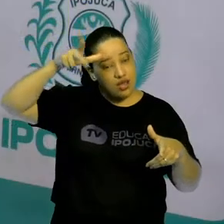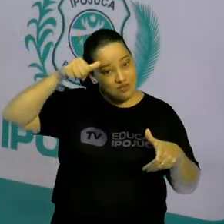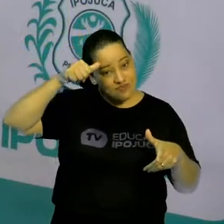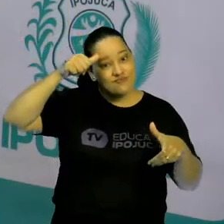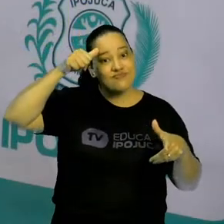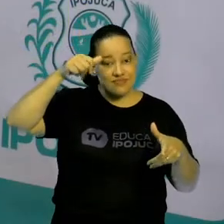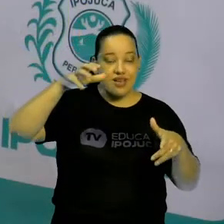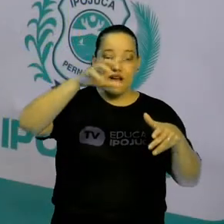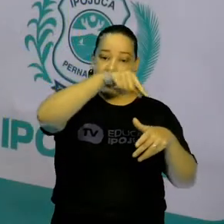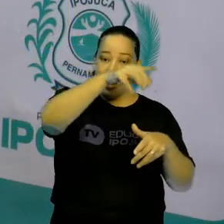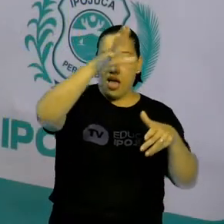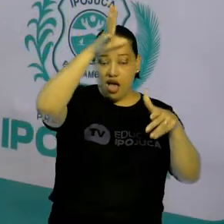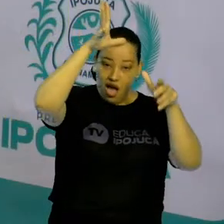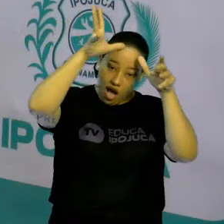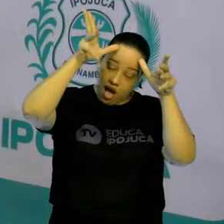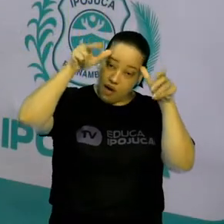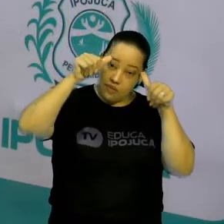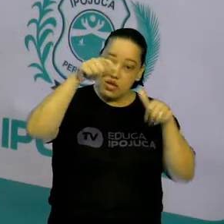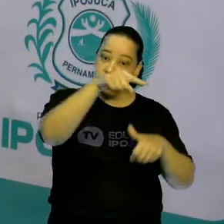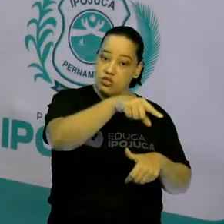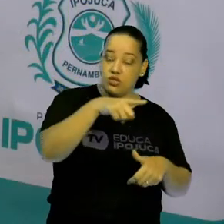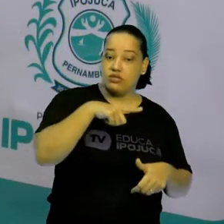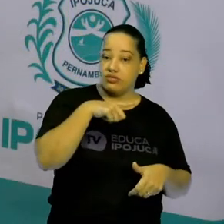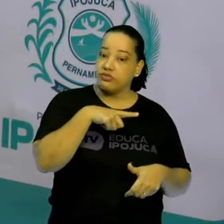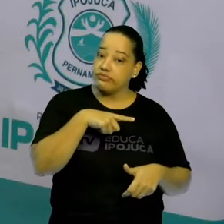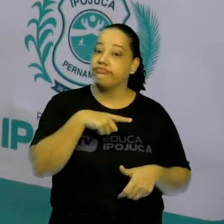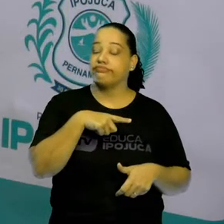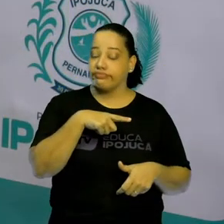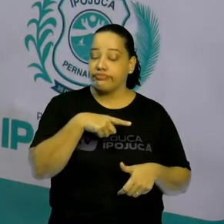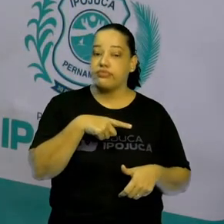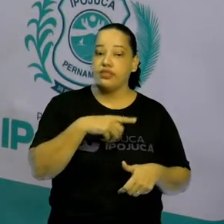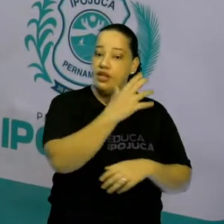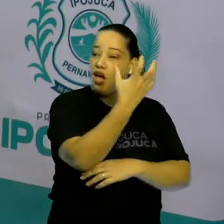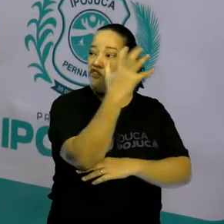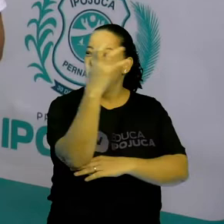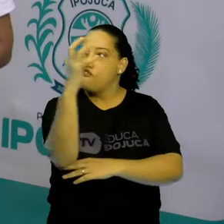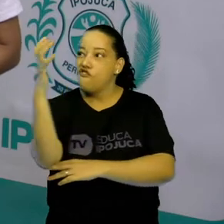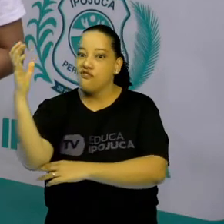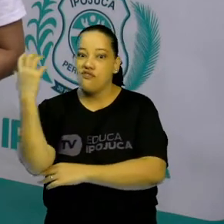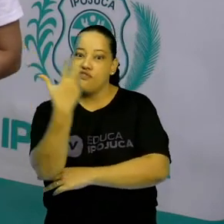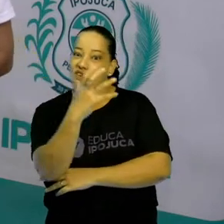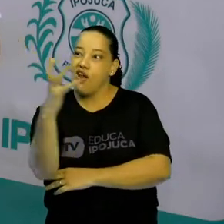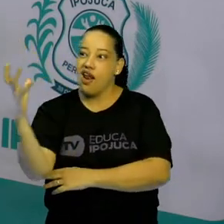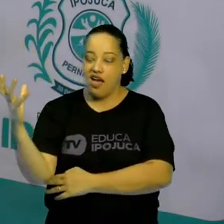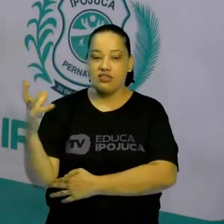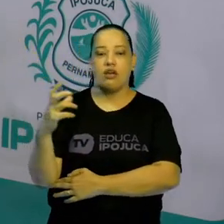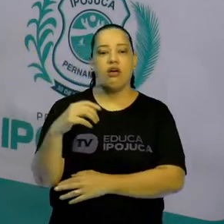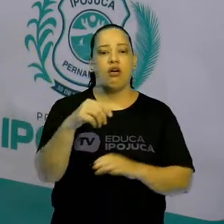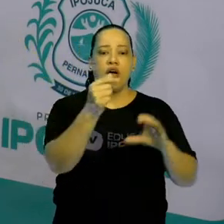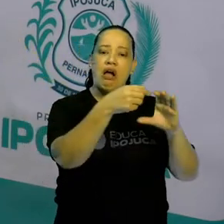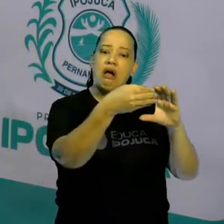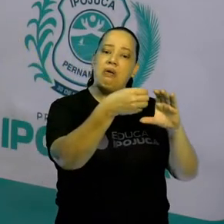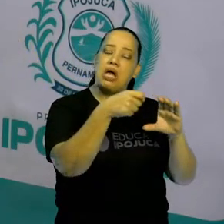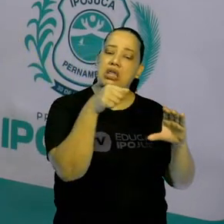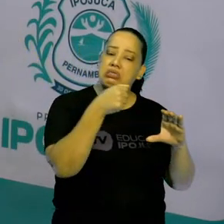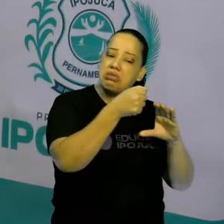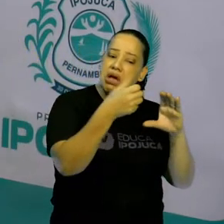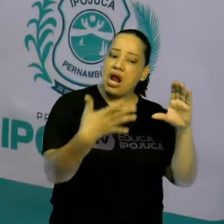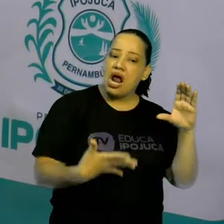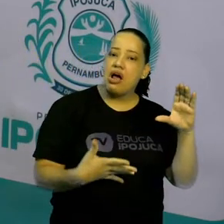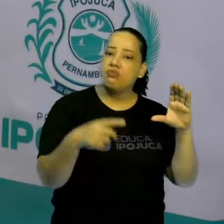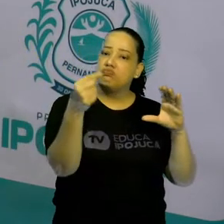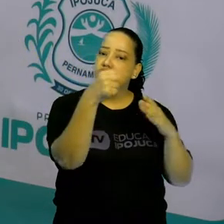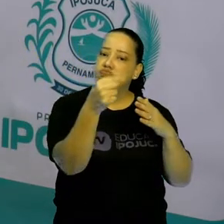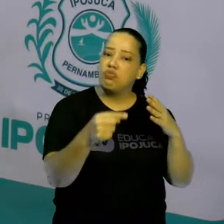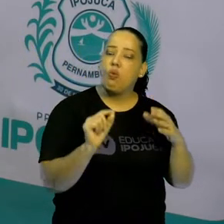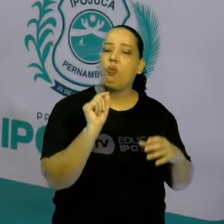linda e magnífica floresta amazônica. Vamos, então, ver as características deles. Então, na Amazônia,